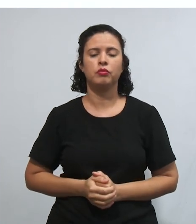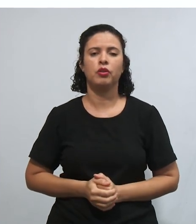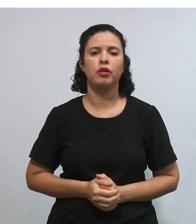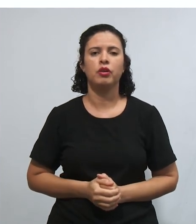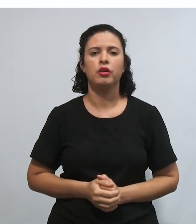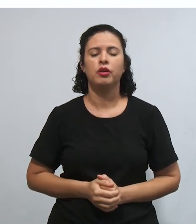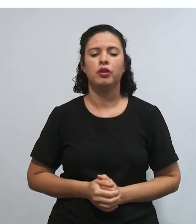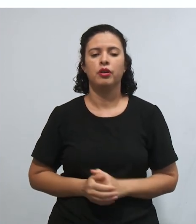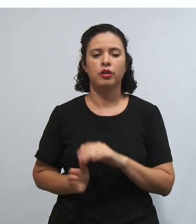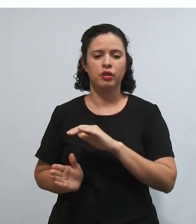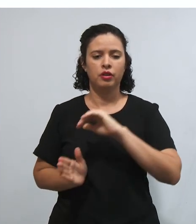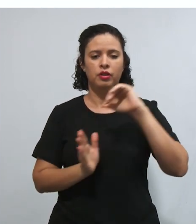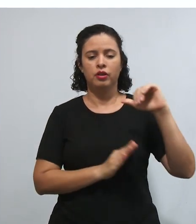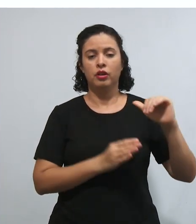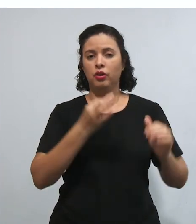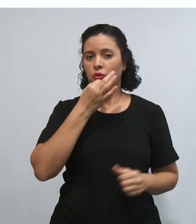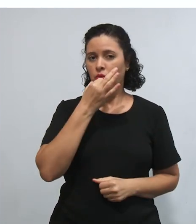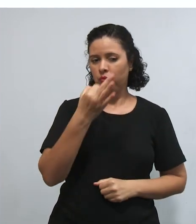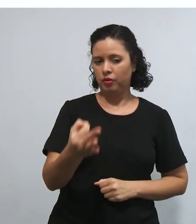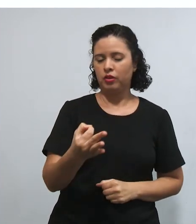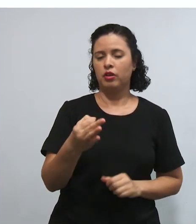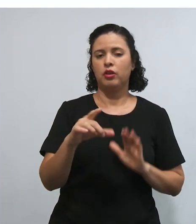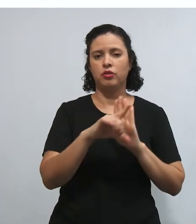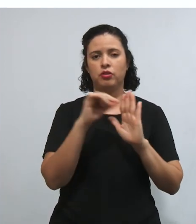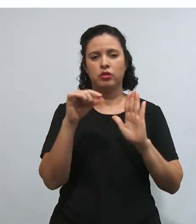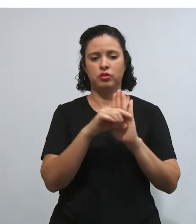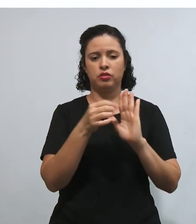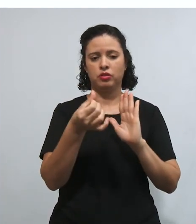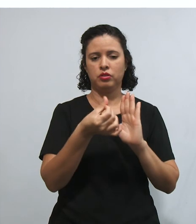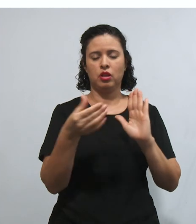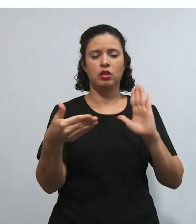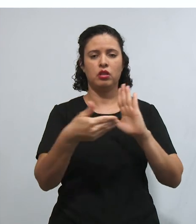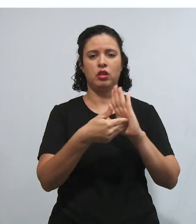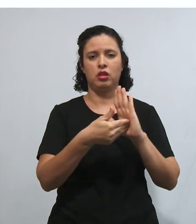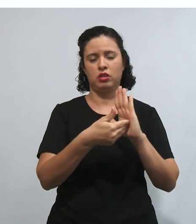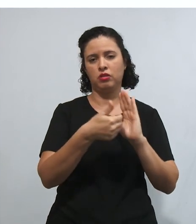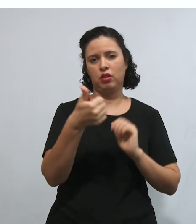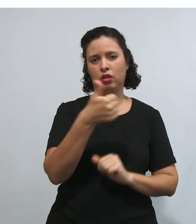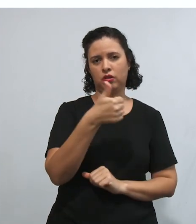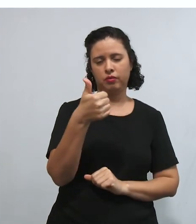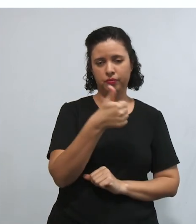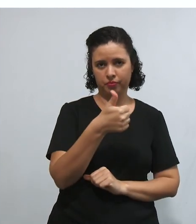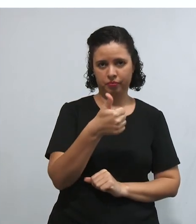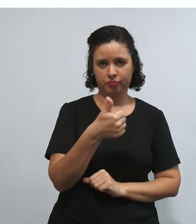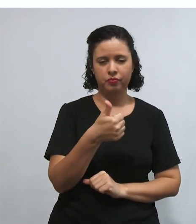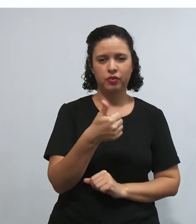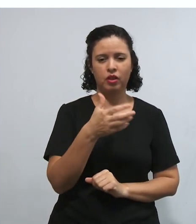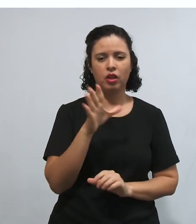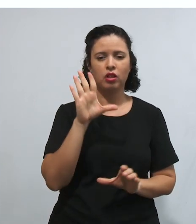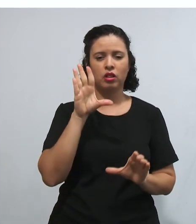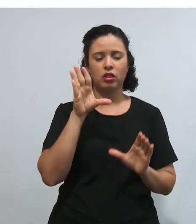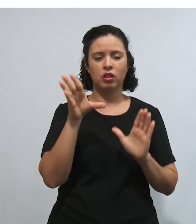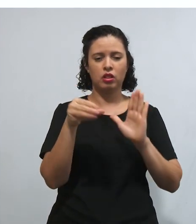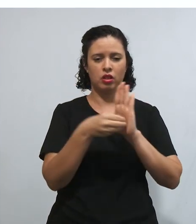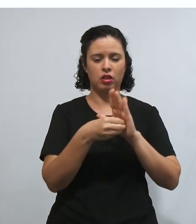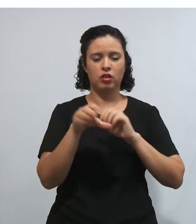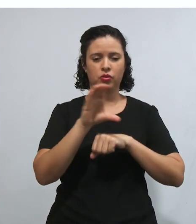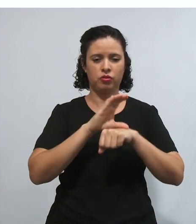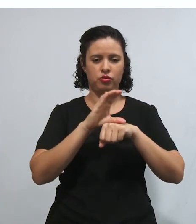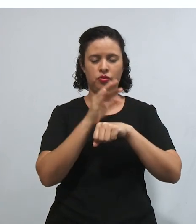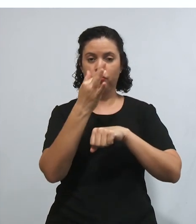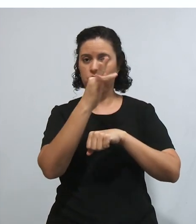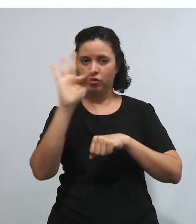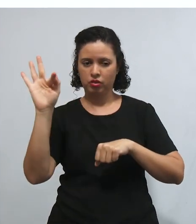comentar do artigo 6º até o artigo 11º, tá? Que nós temos aqui, dentro do artigo 6º, os